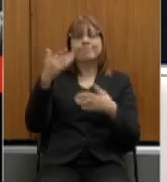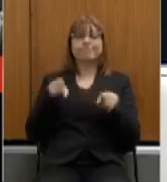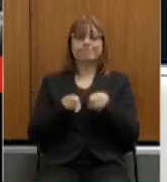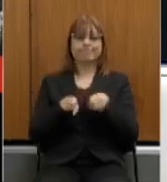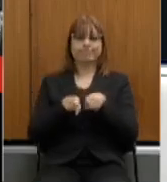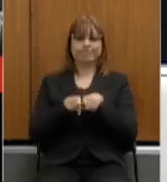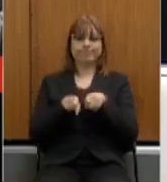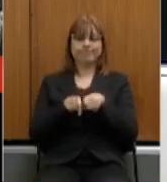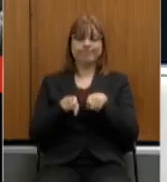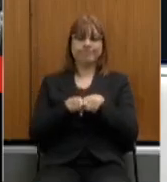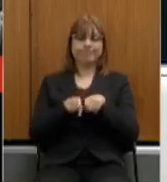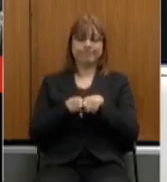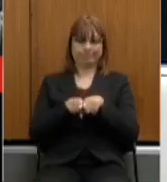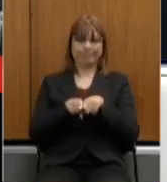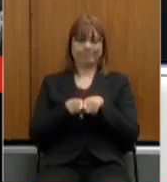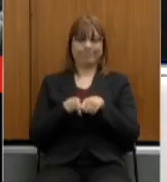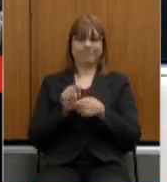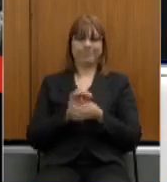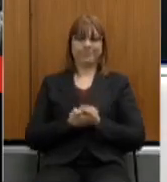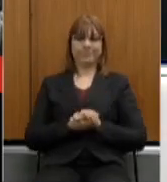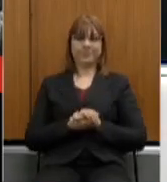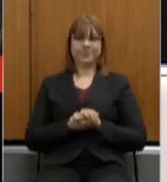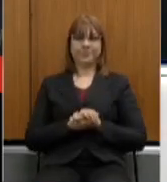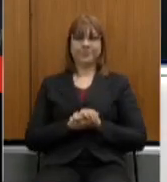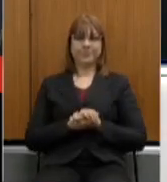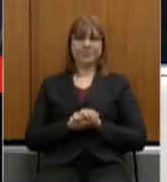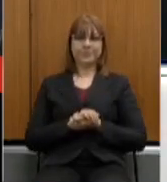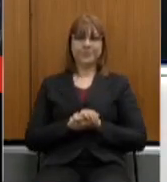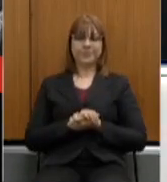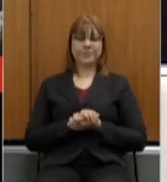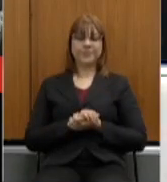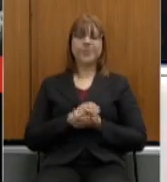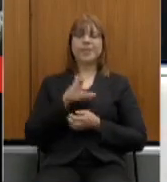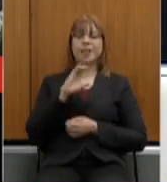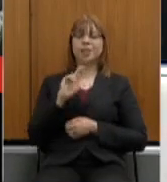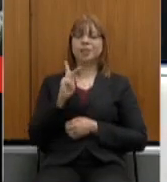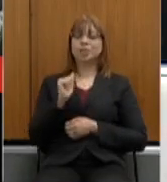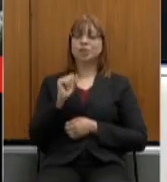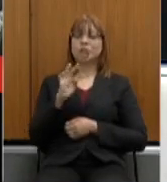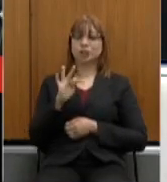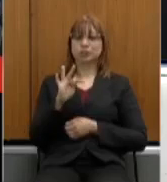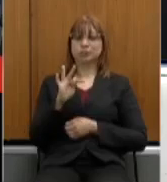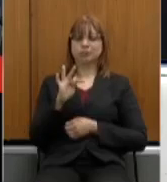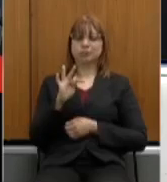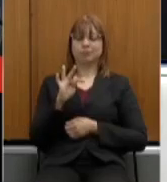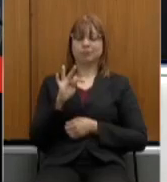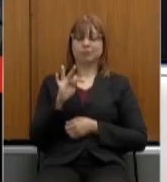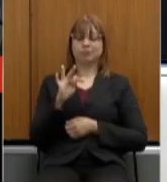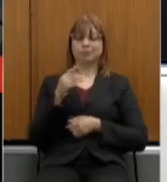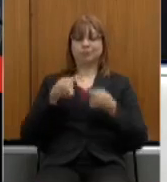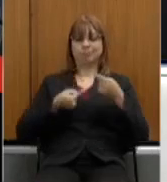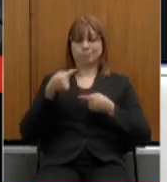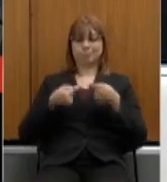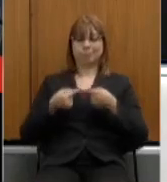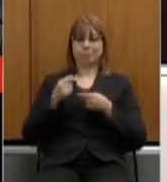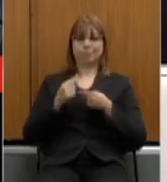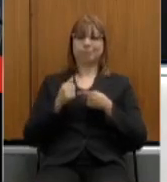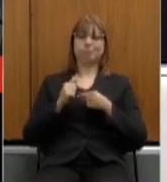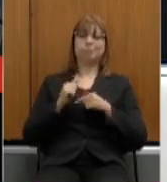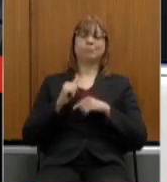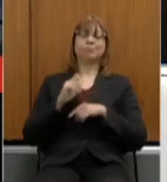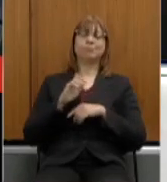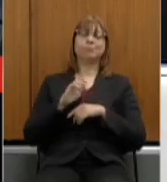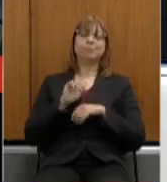àqueles que estão no nosso chat de discussão da Assembleia são mais de